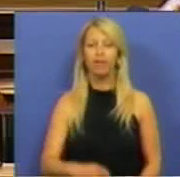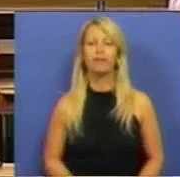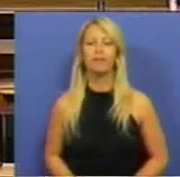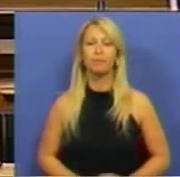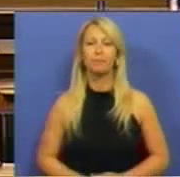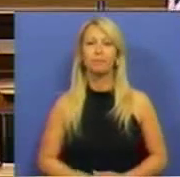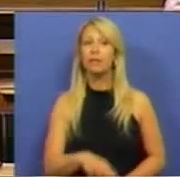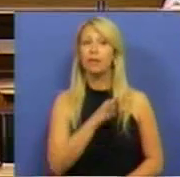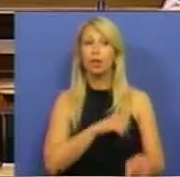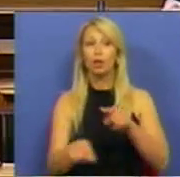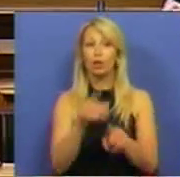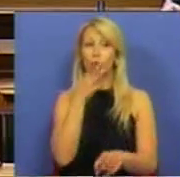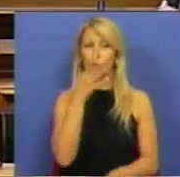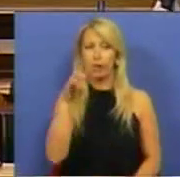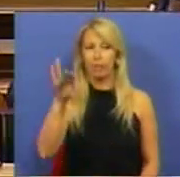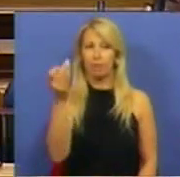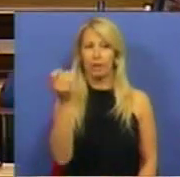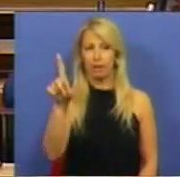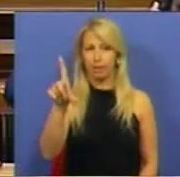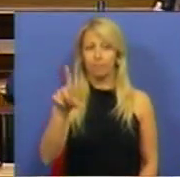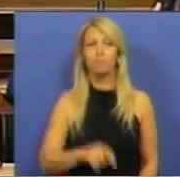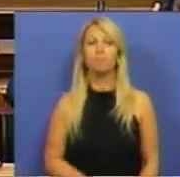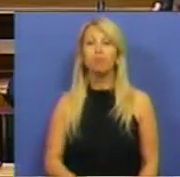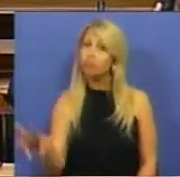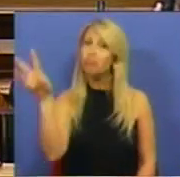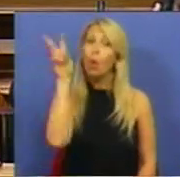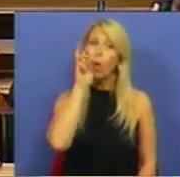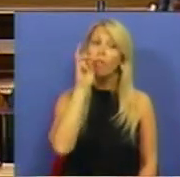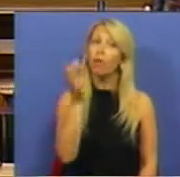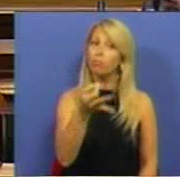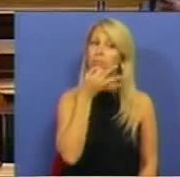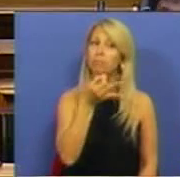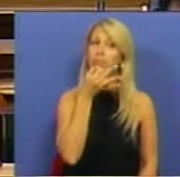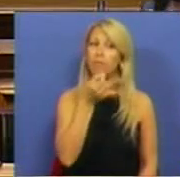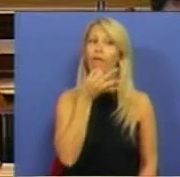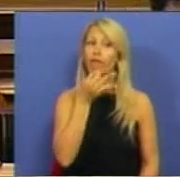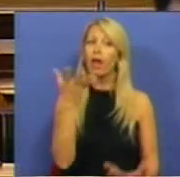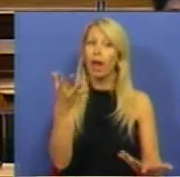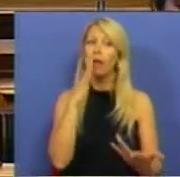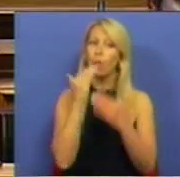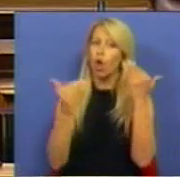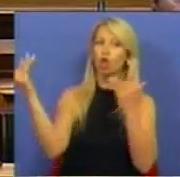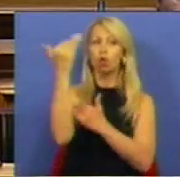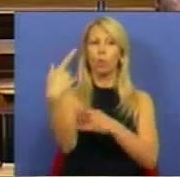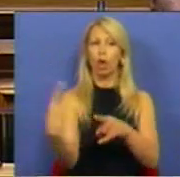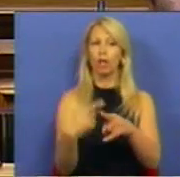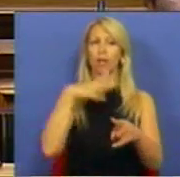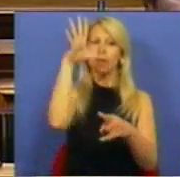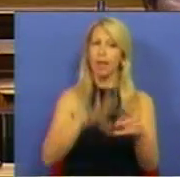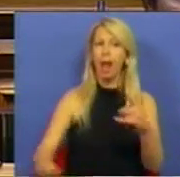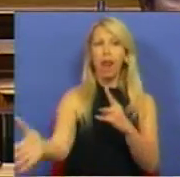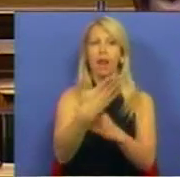Sr. Deputado Miguel Frasquilho, ouvimos falar do superior interesse nacional na sua intervenção.